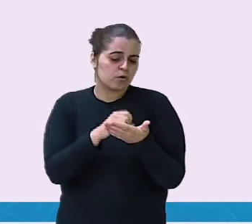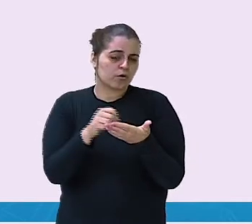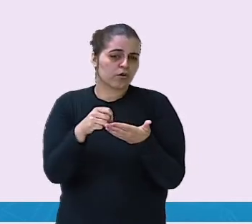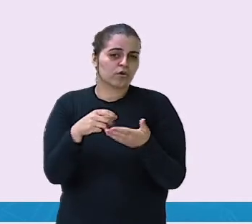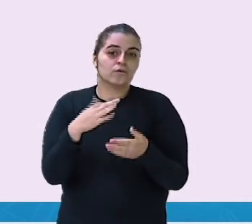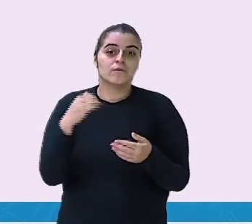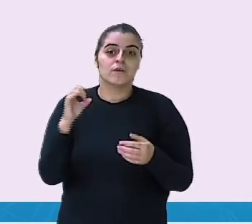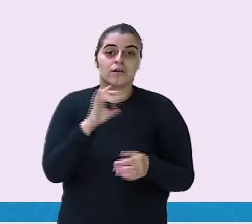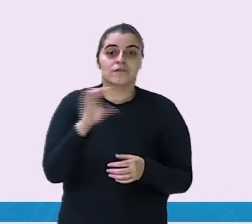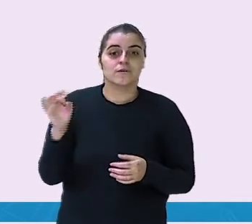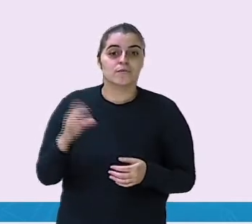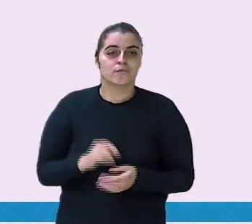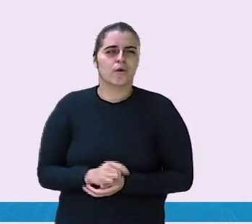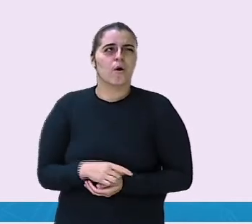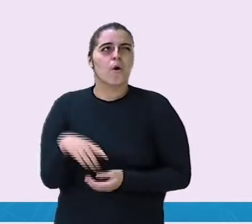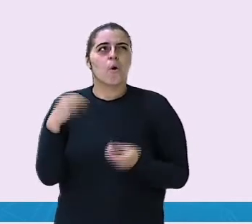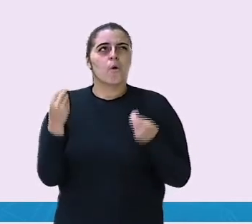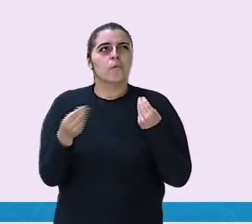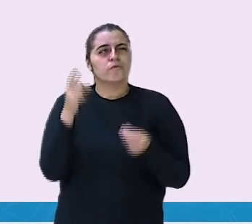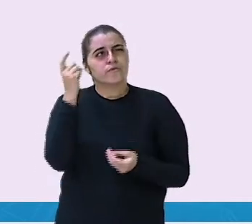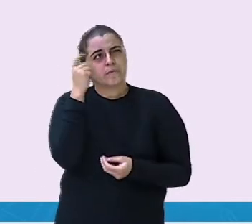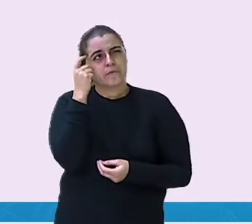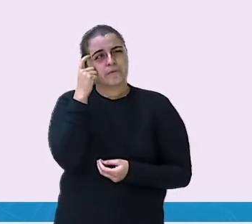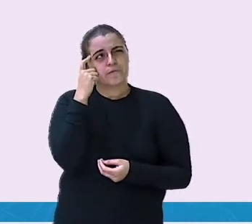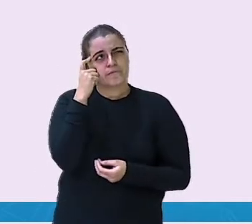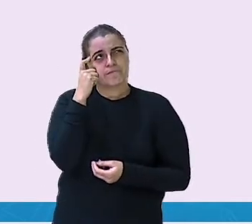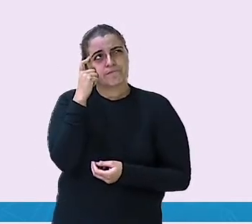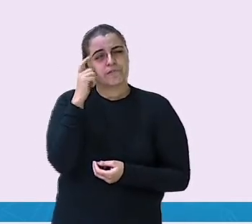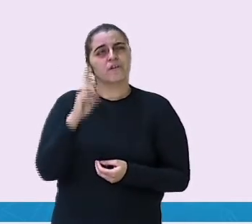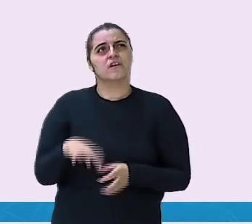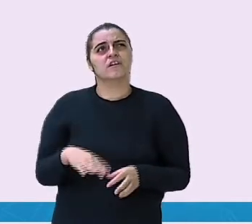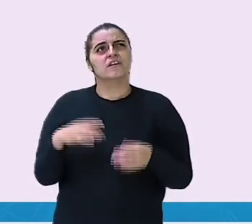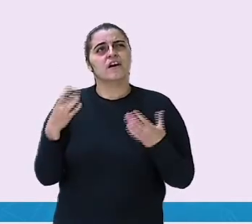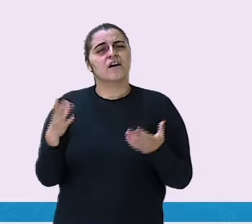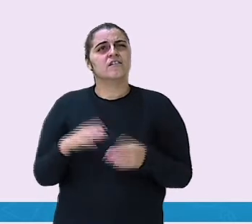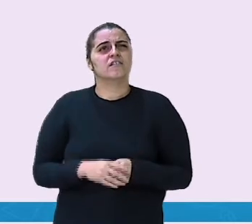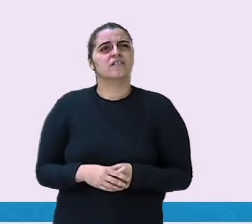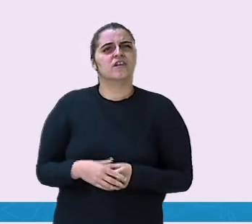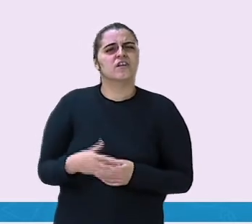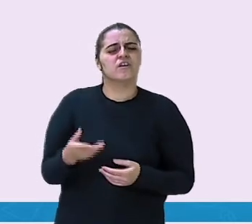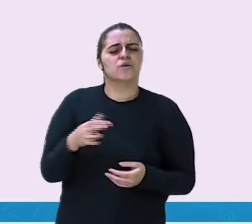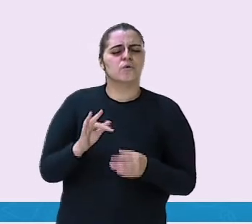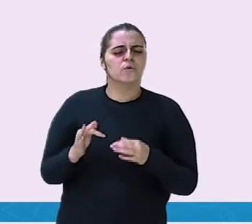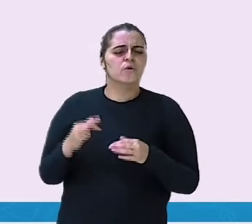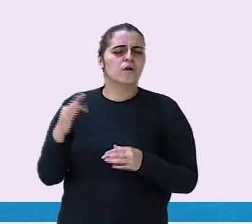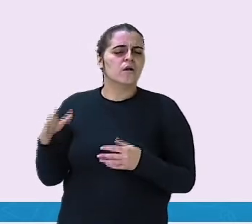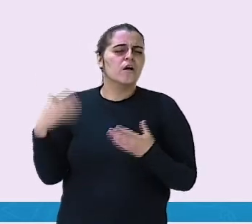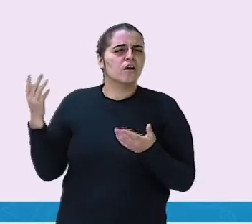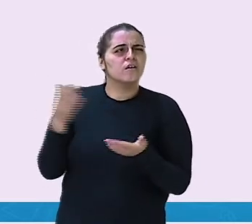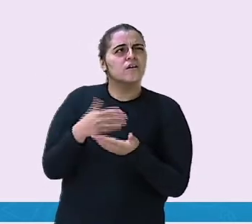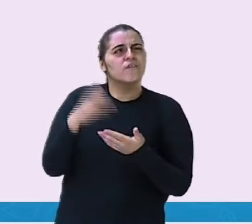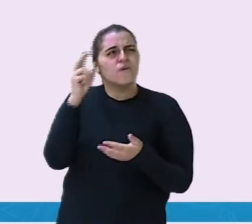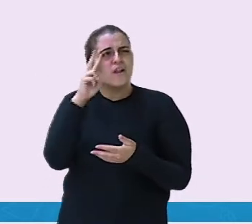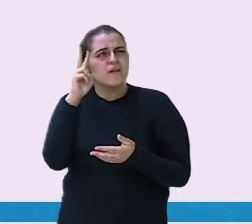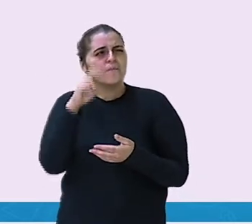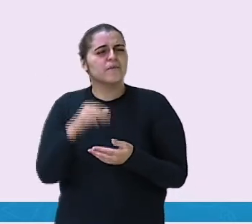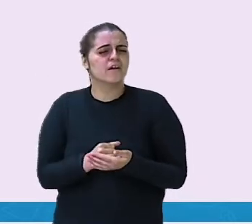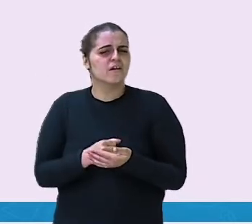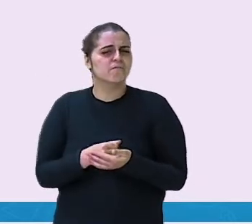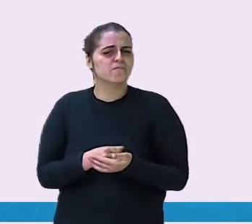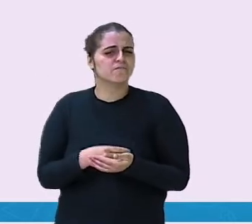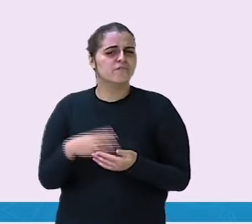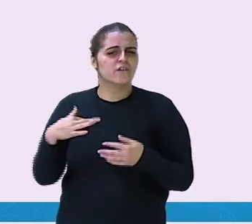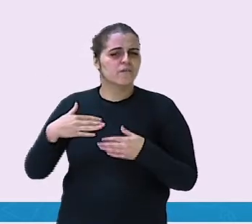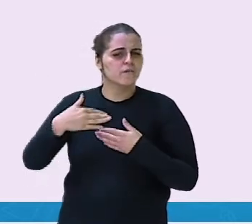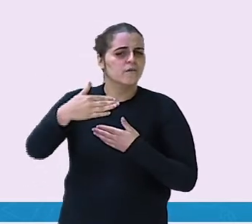fazer um diário? Às vezes a gente pensa assim, gente, será que com o passar do tempo, eu vou lembrar de tudo aquilo que